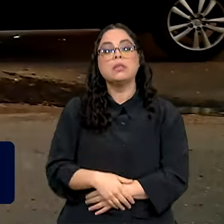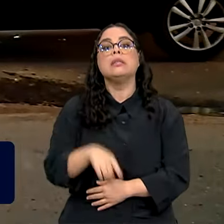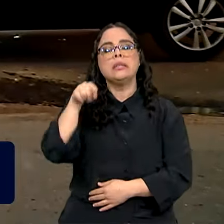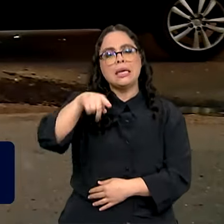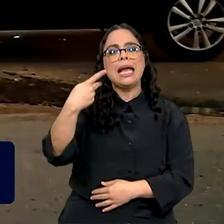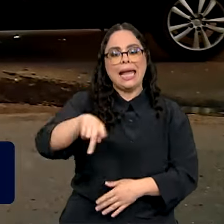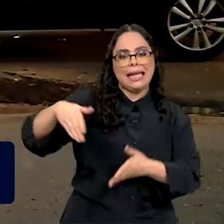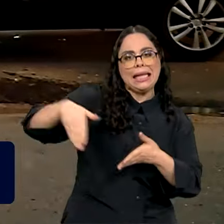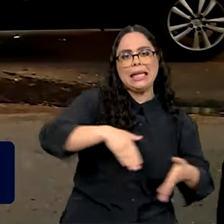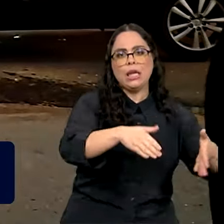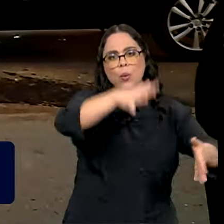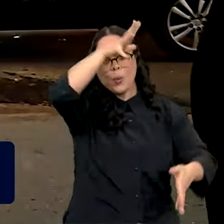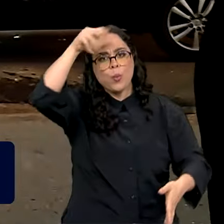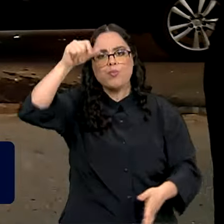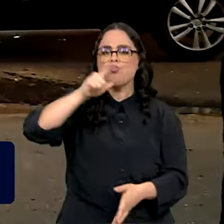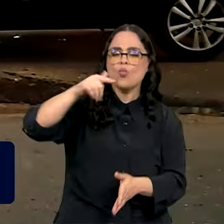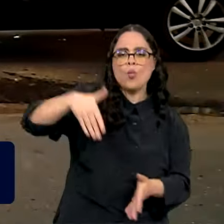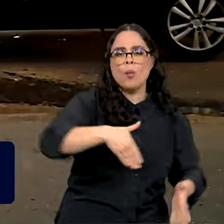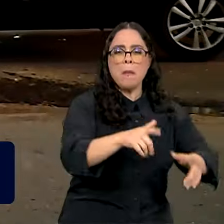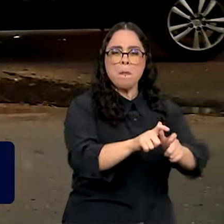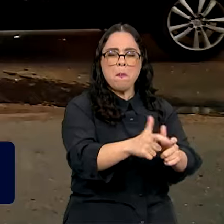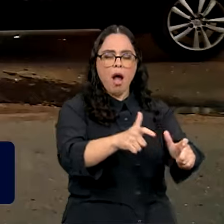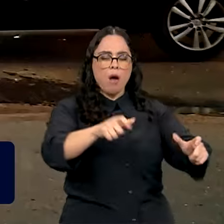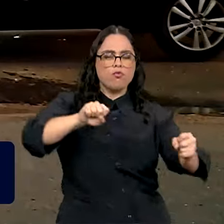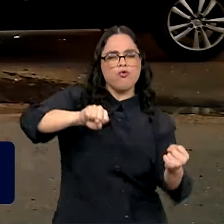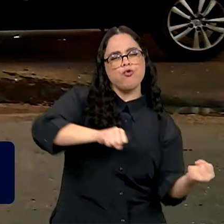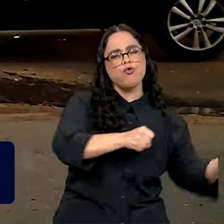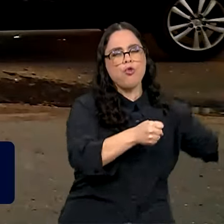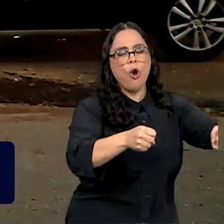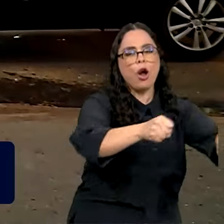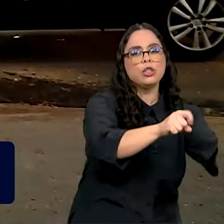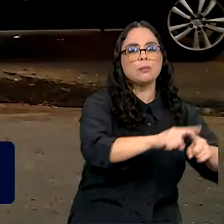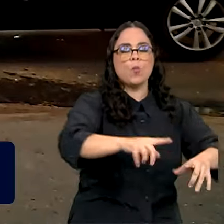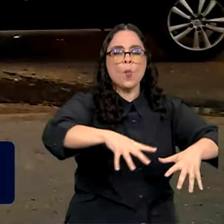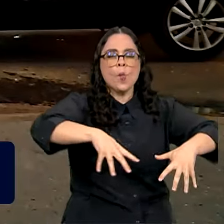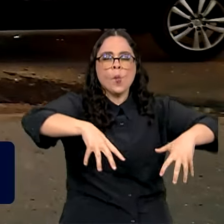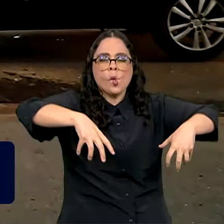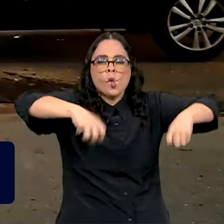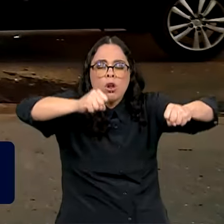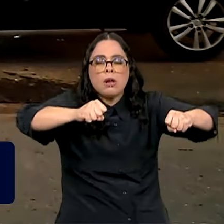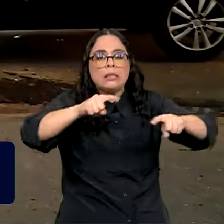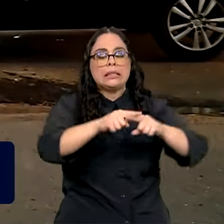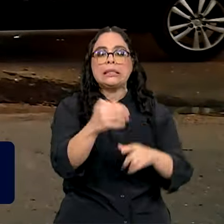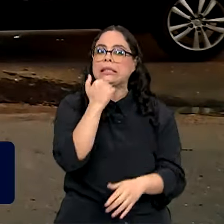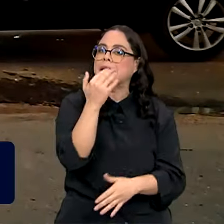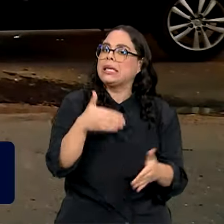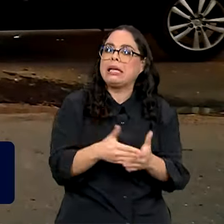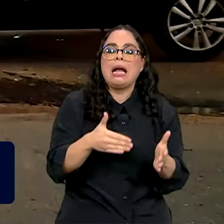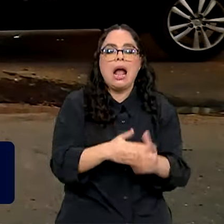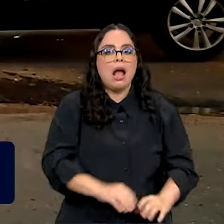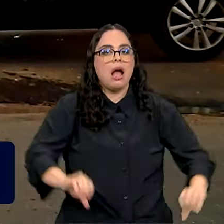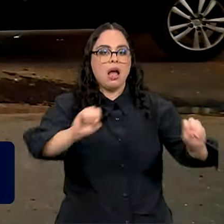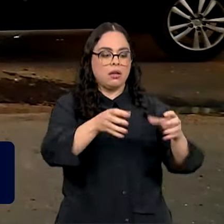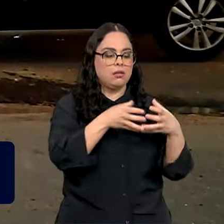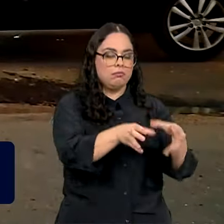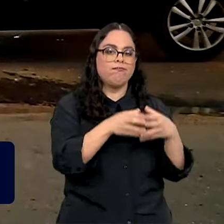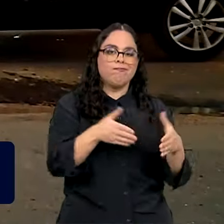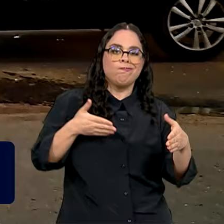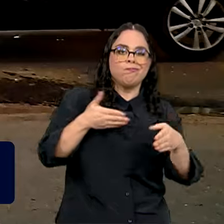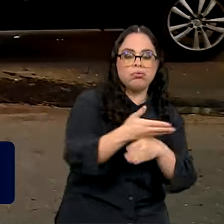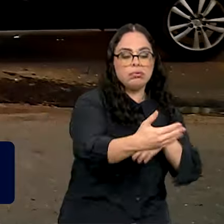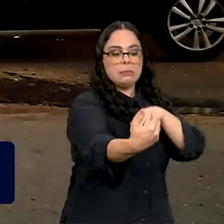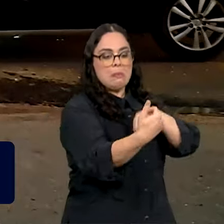do mundo, têm sofrido essas consequências e eles praticamente secaram e impediram que comunitárias, pessoas, se